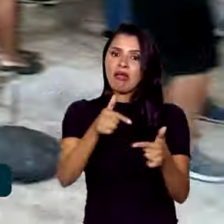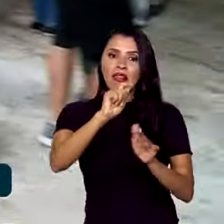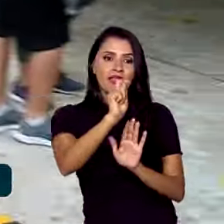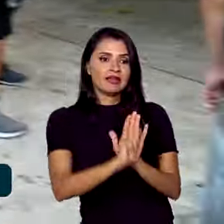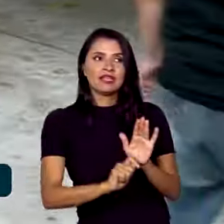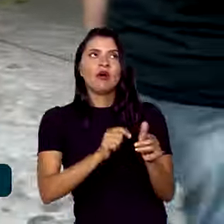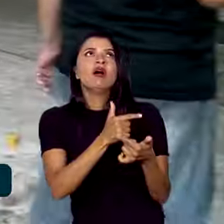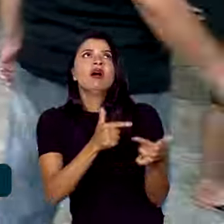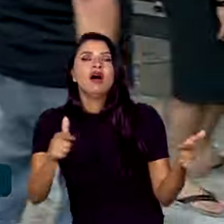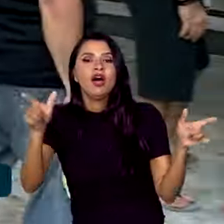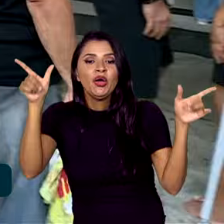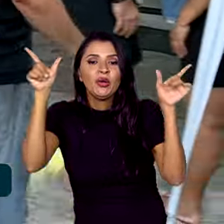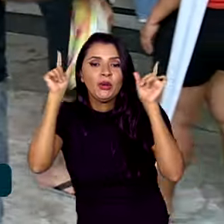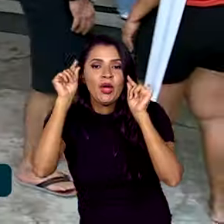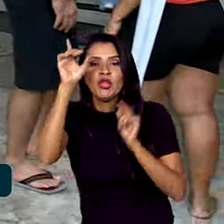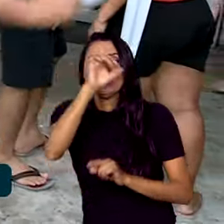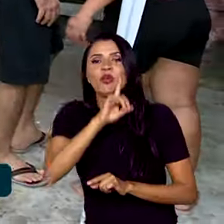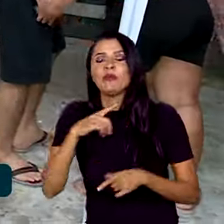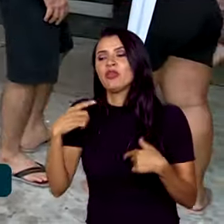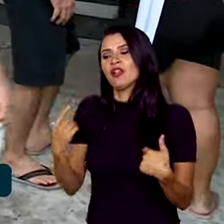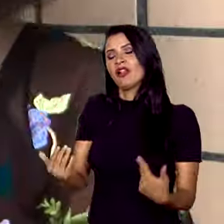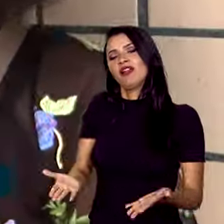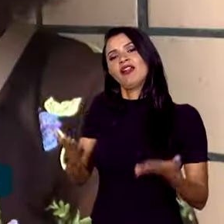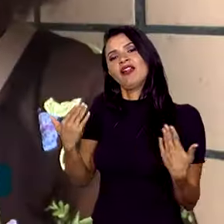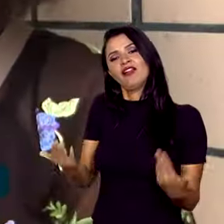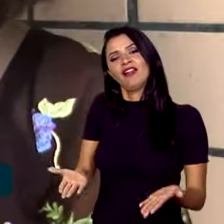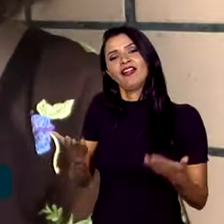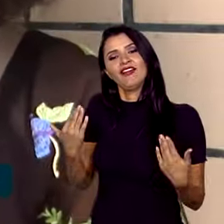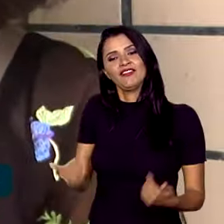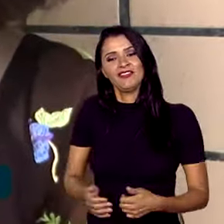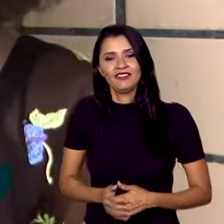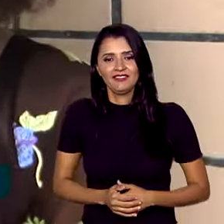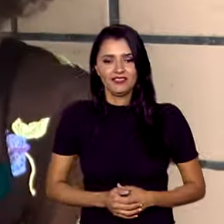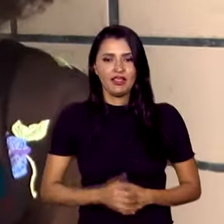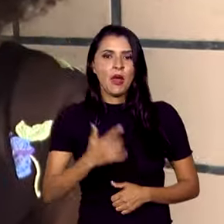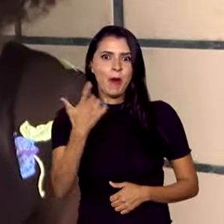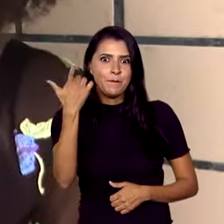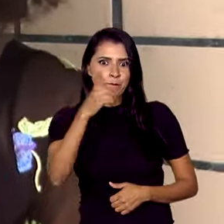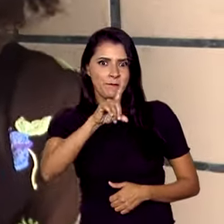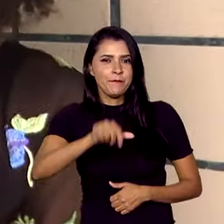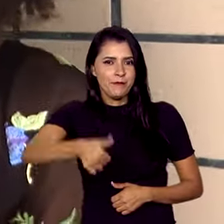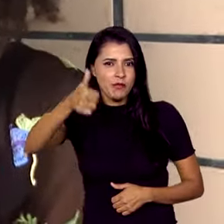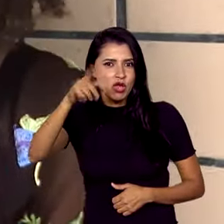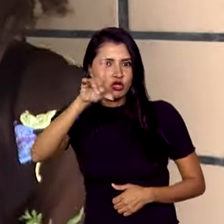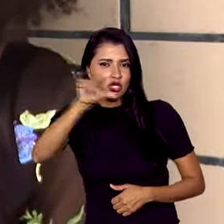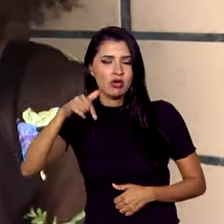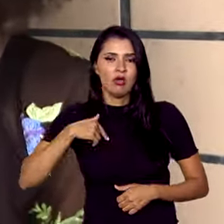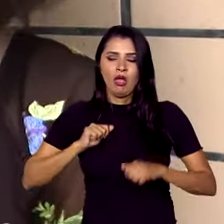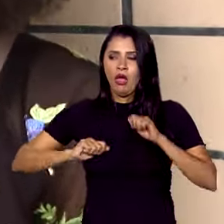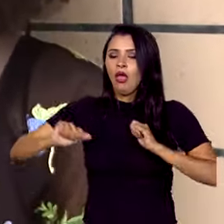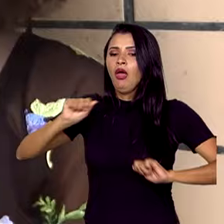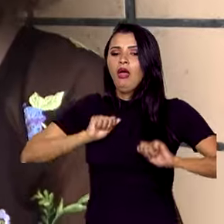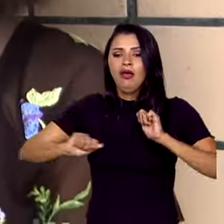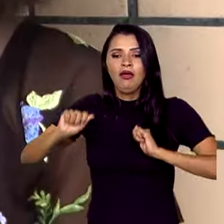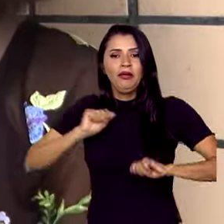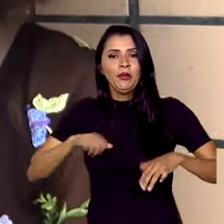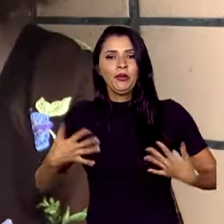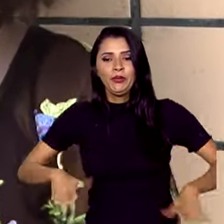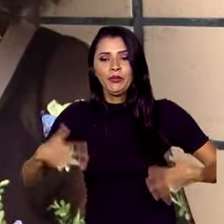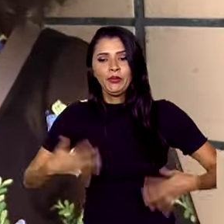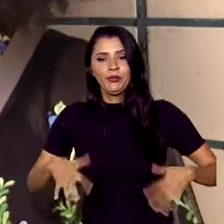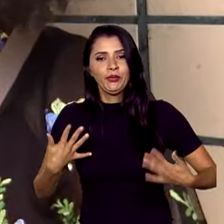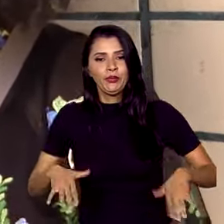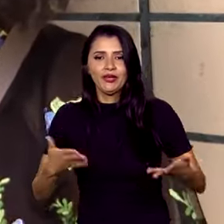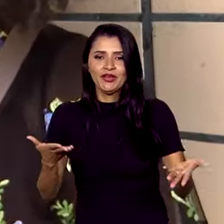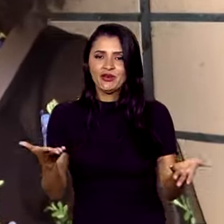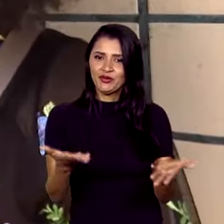redação deixou o domingo mais tranquilo. O primeiro dia eu estava mais ansiosa e